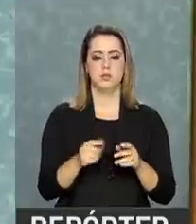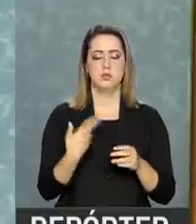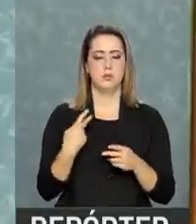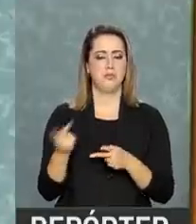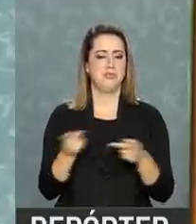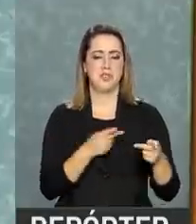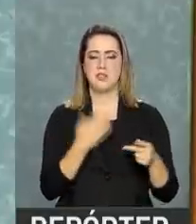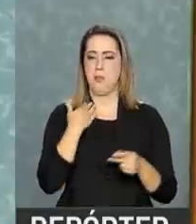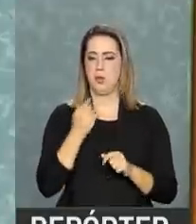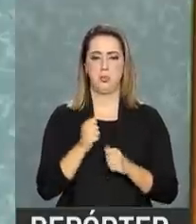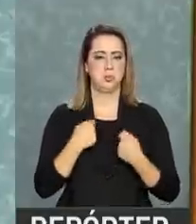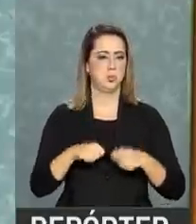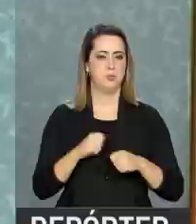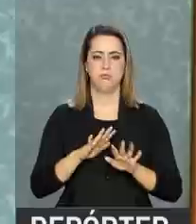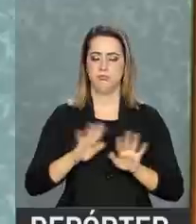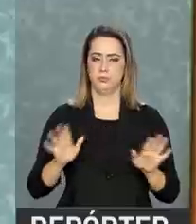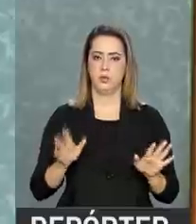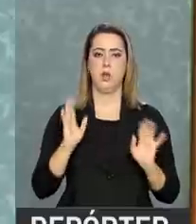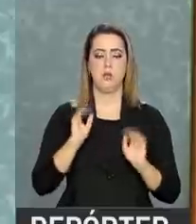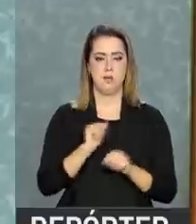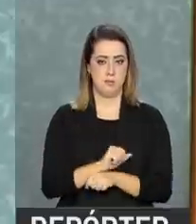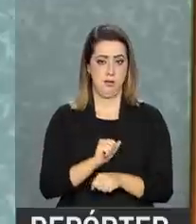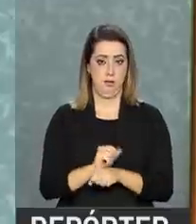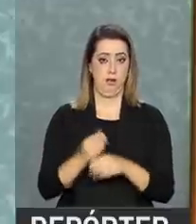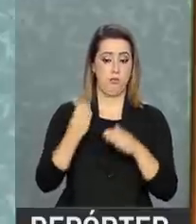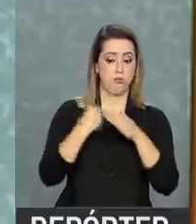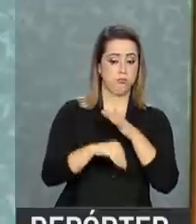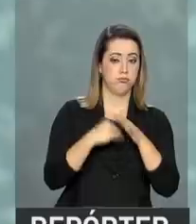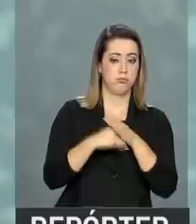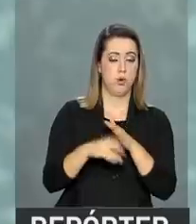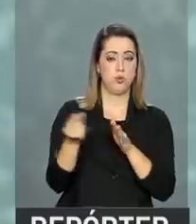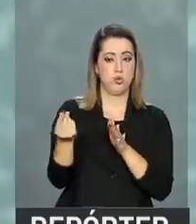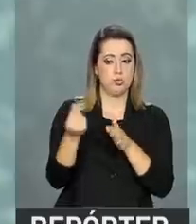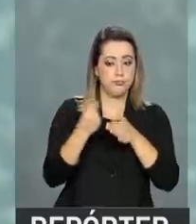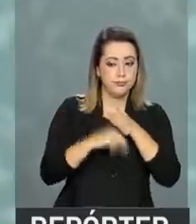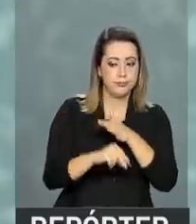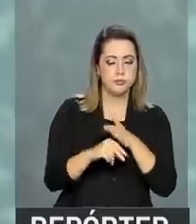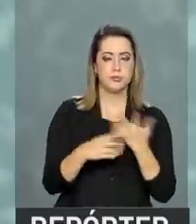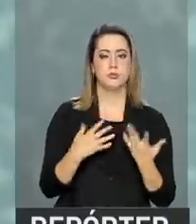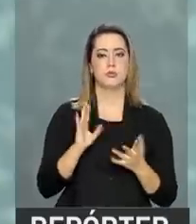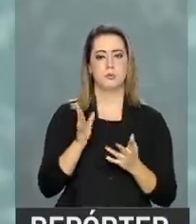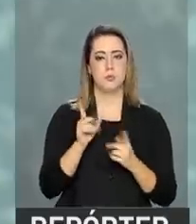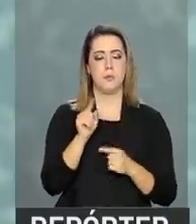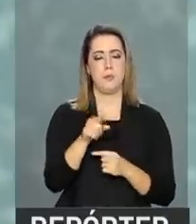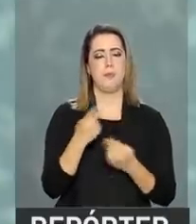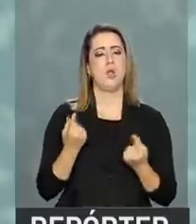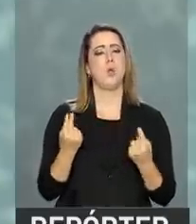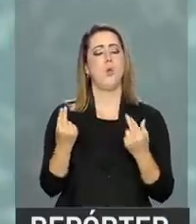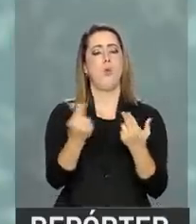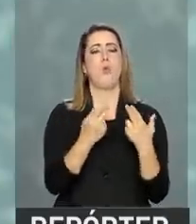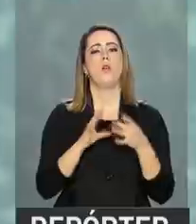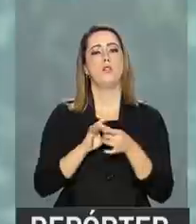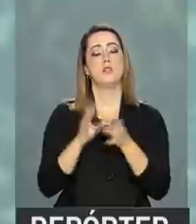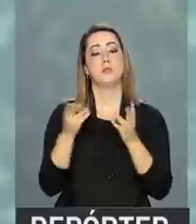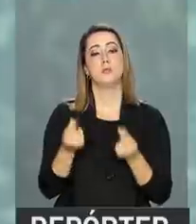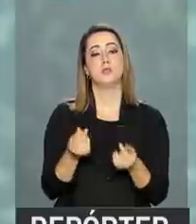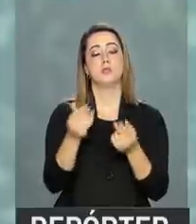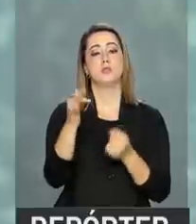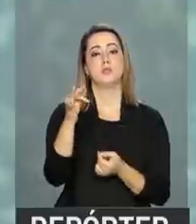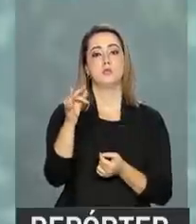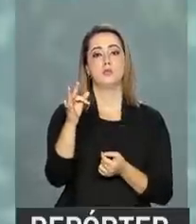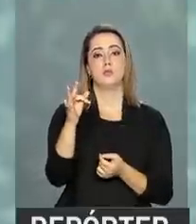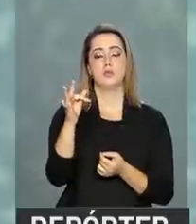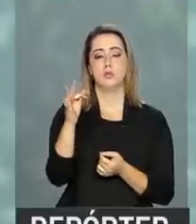visitando agências dos bancos e dos agentes administradores. Para o governo, essa ação tem o mesmo objetivo da liberação das contas